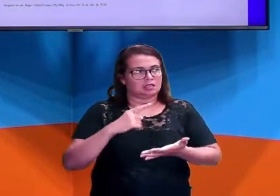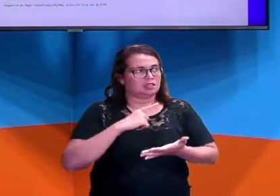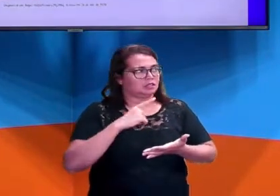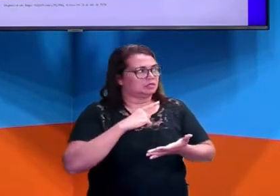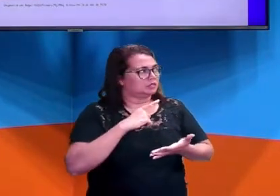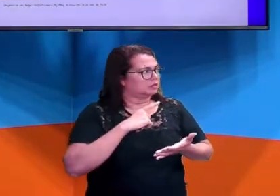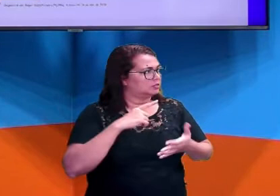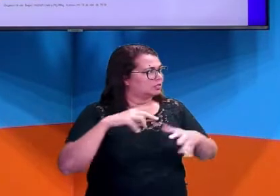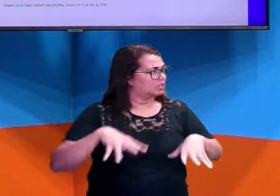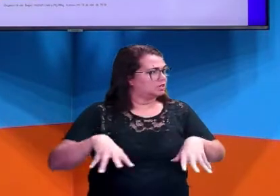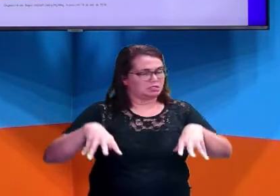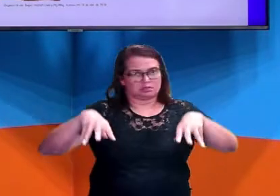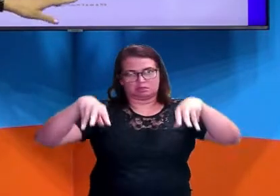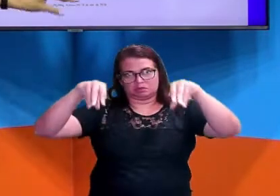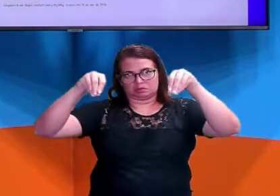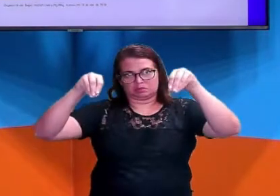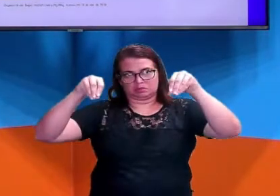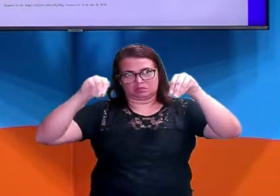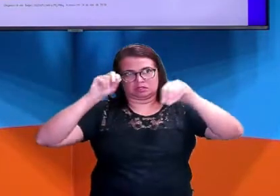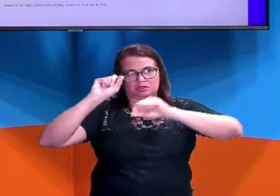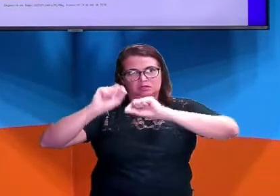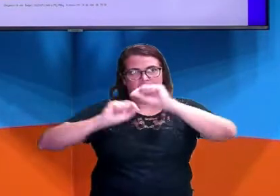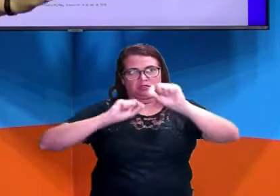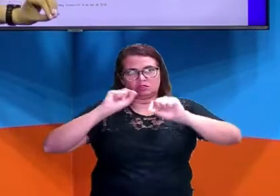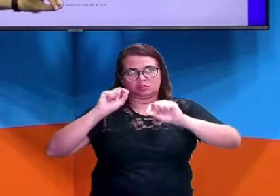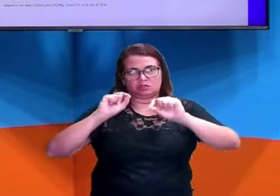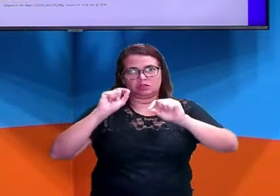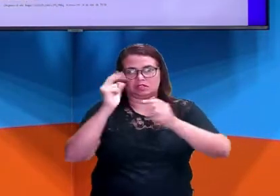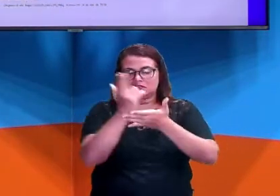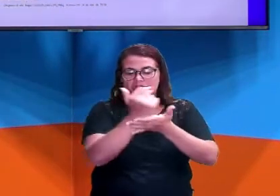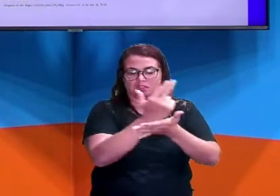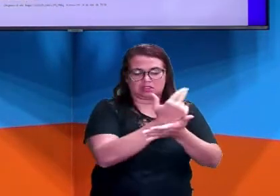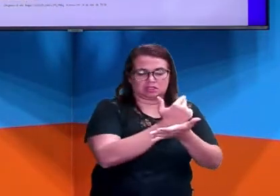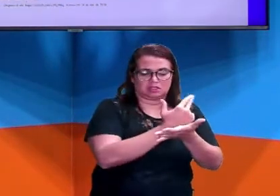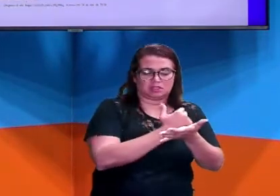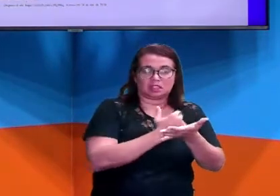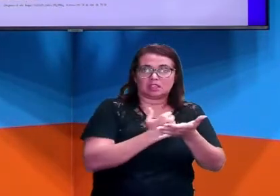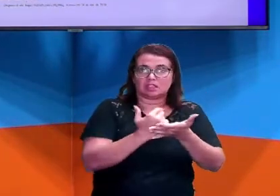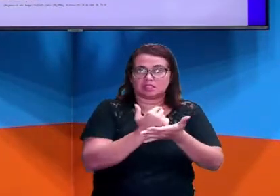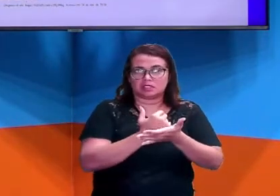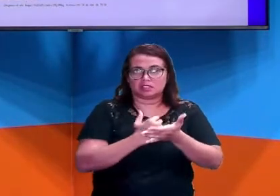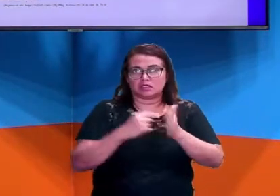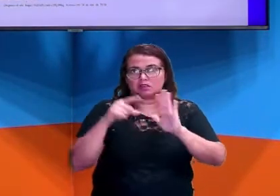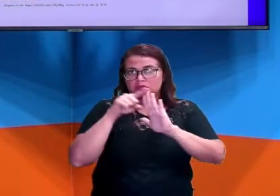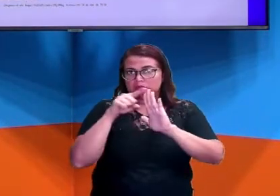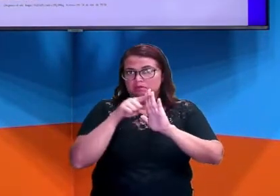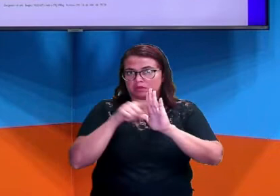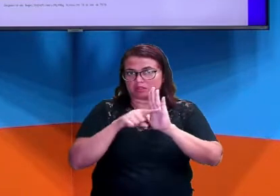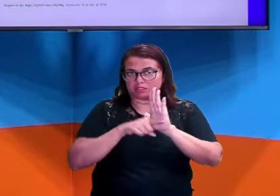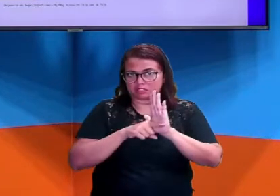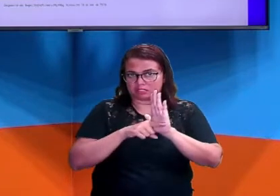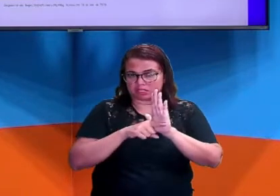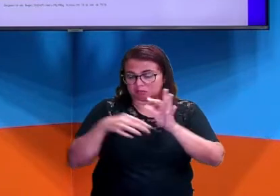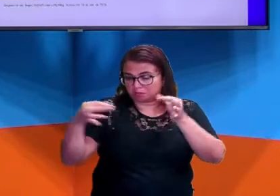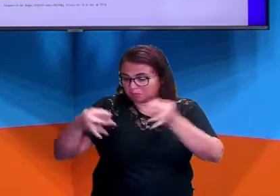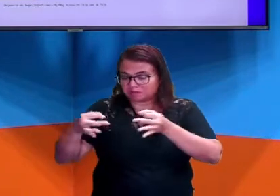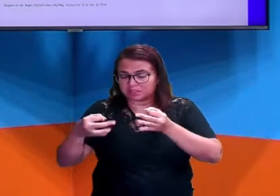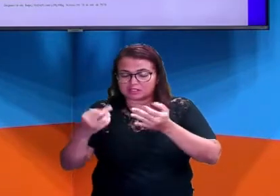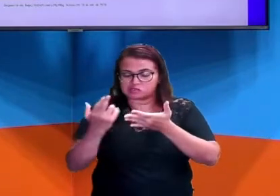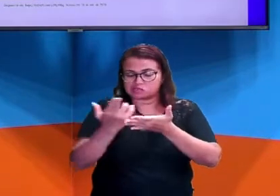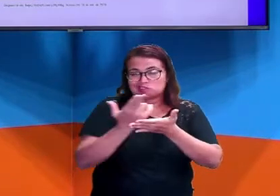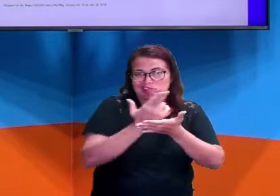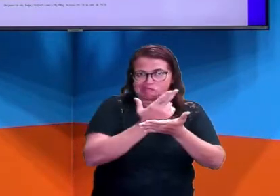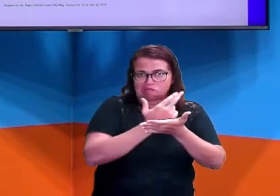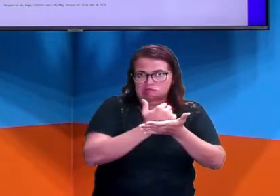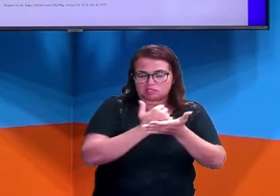MASP. O croquis é o esboço de um projeto de desenho. Então foi projetado